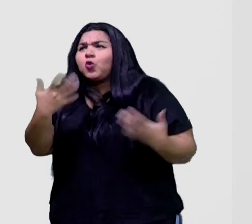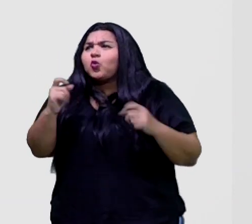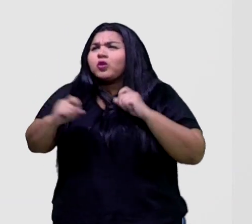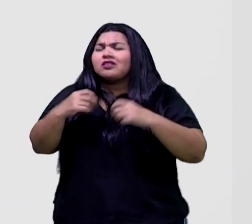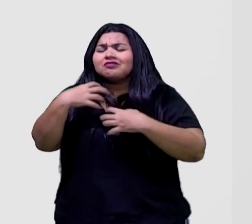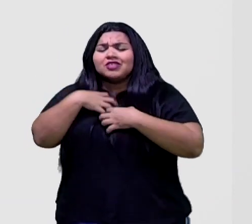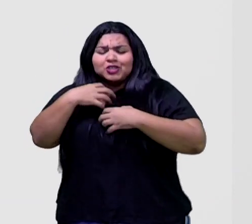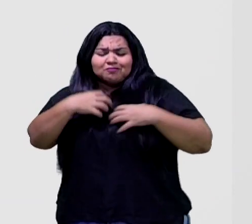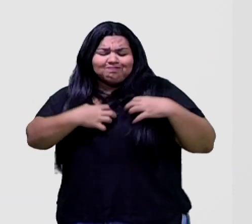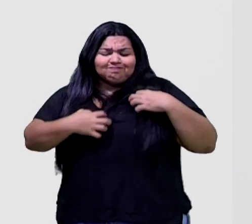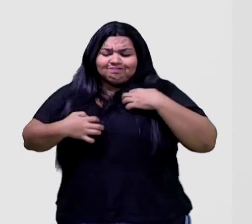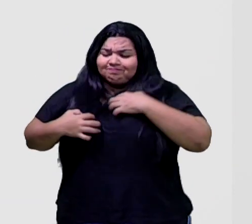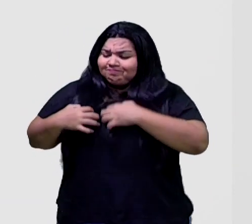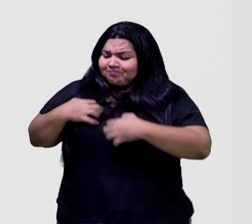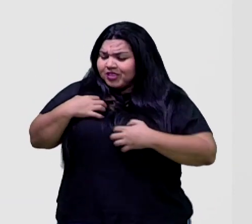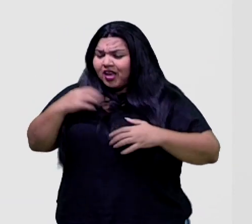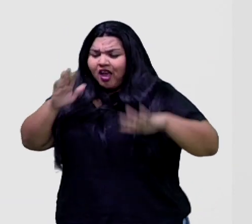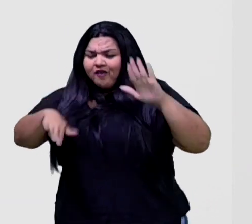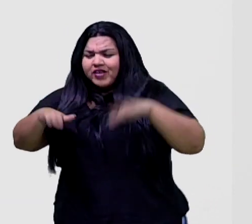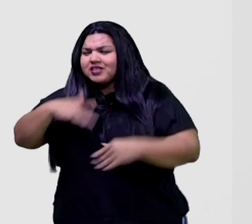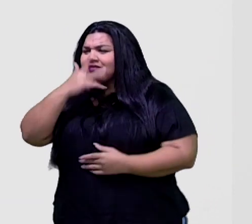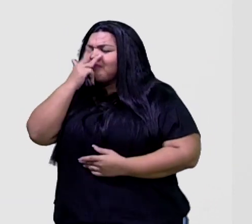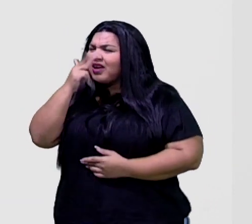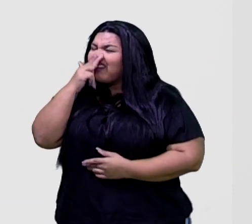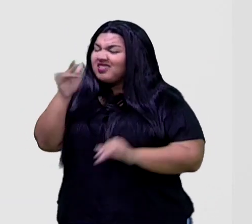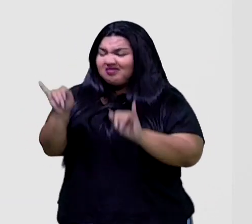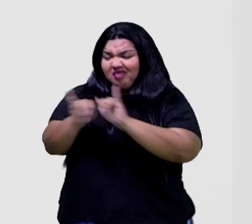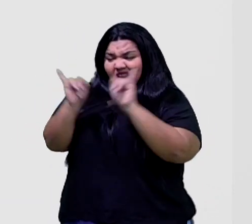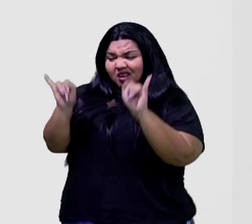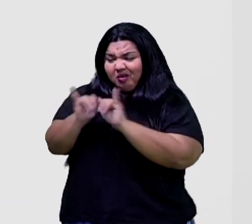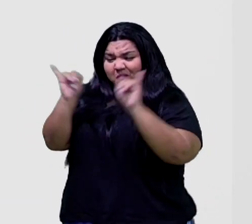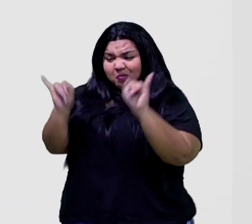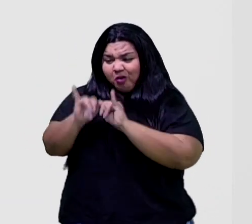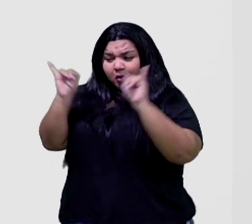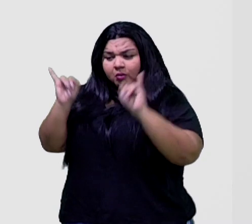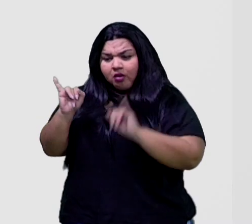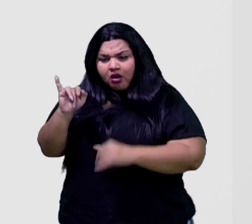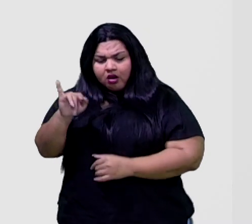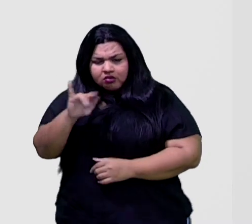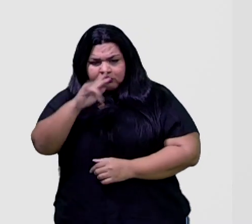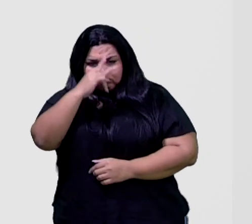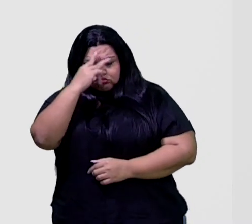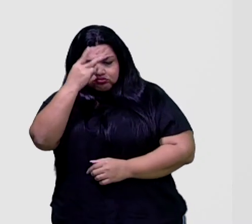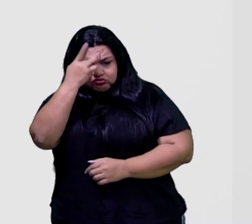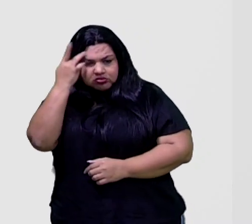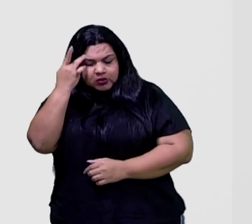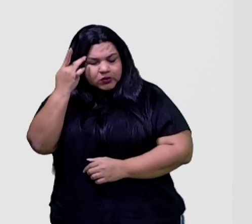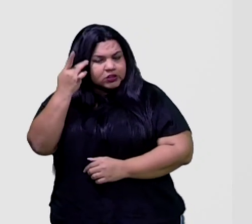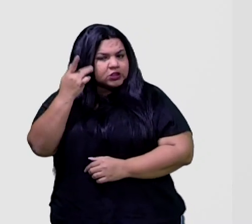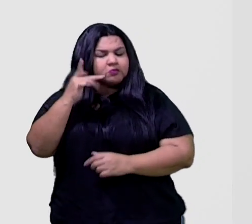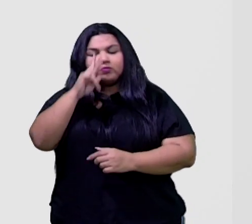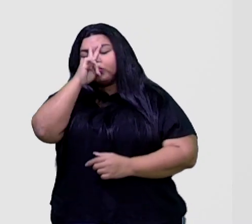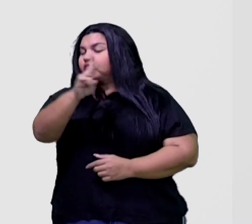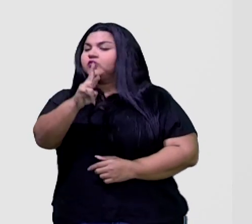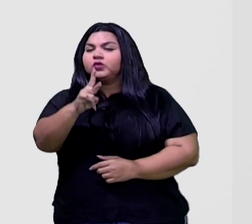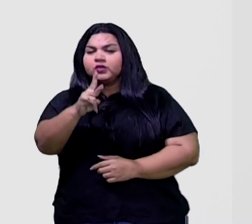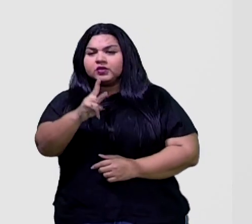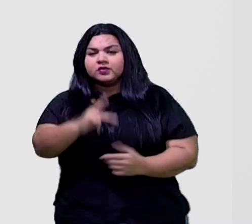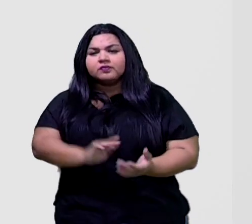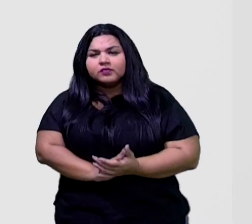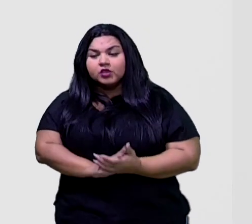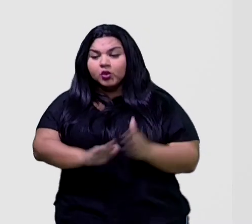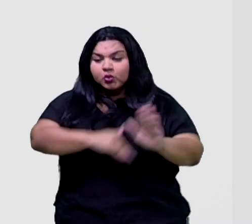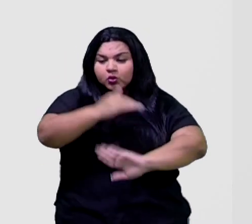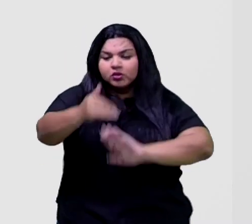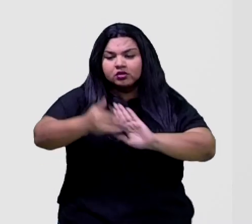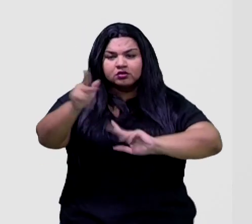sentindo, que às vezes parece ser bobo para a gente, mas para o outro tem um impacto muito grande, não é? Então, todo